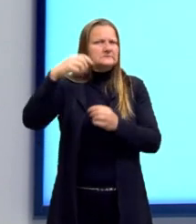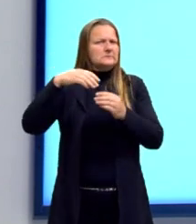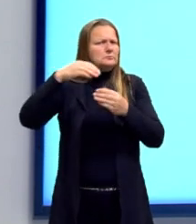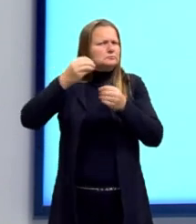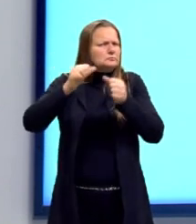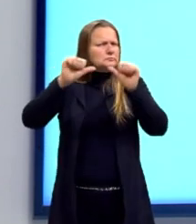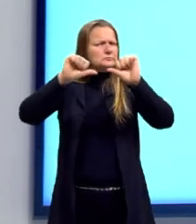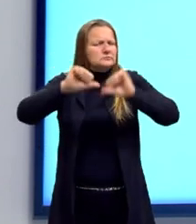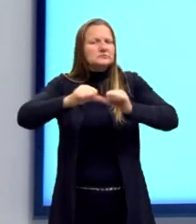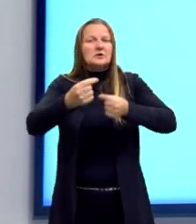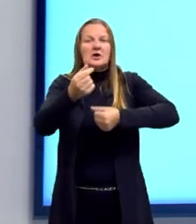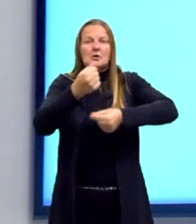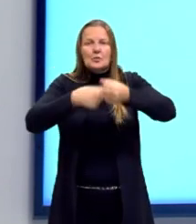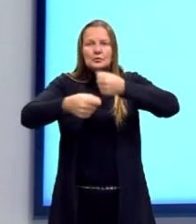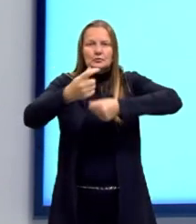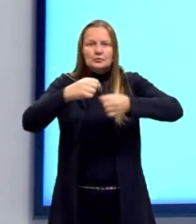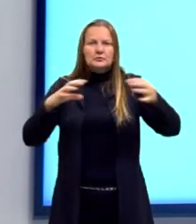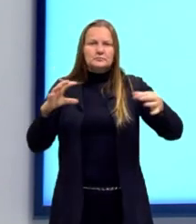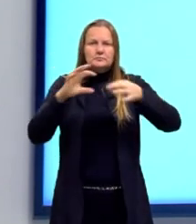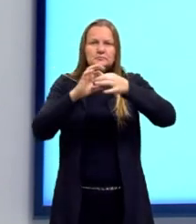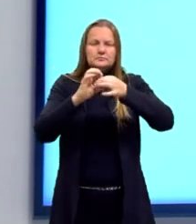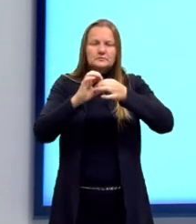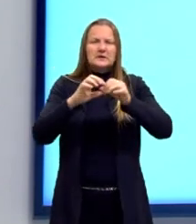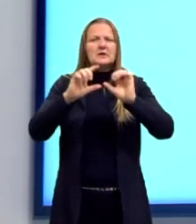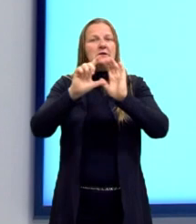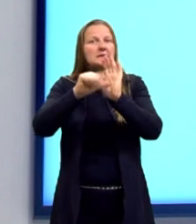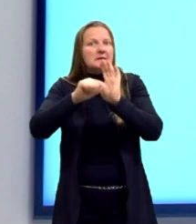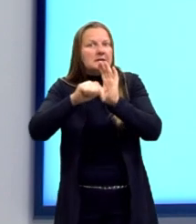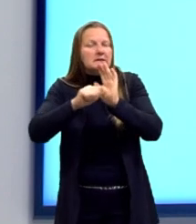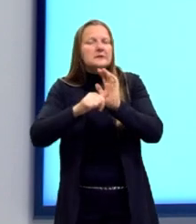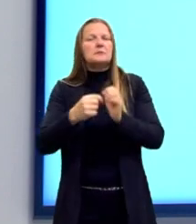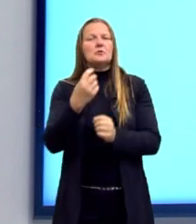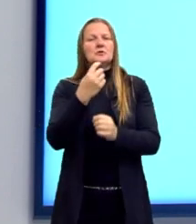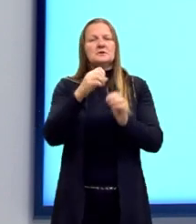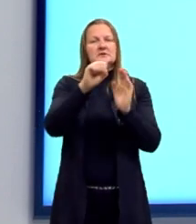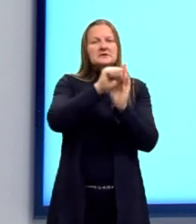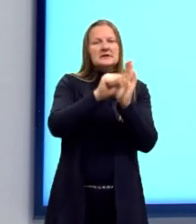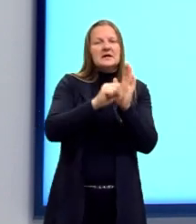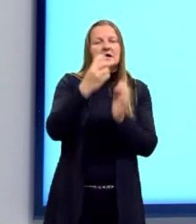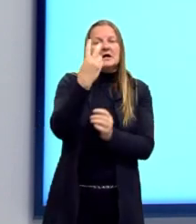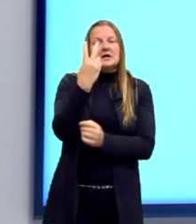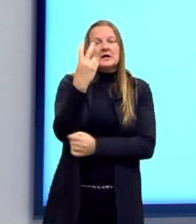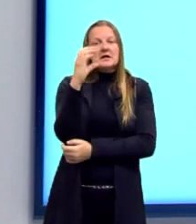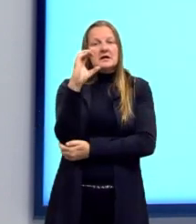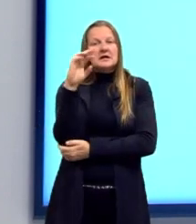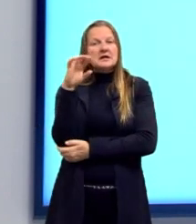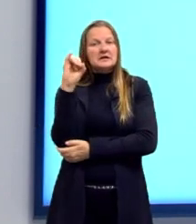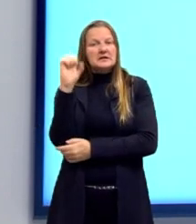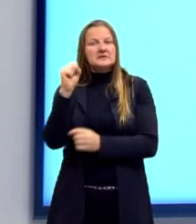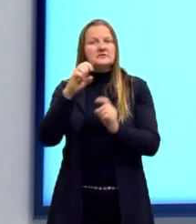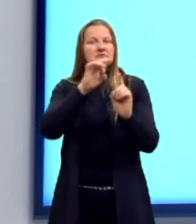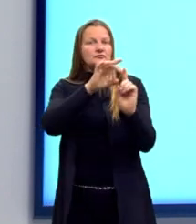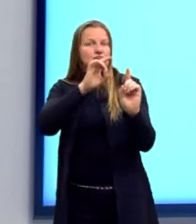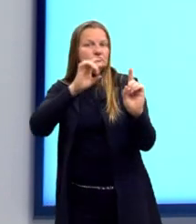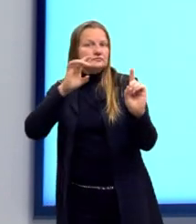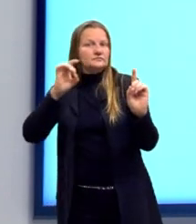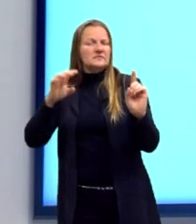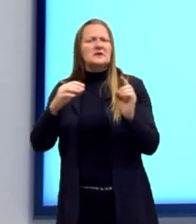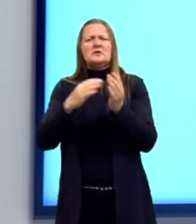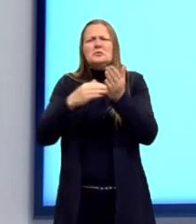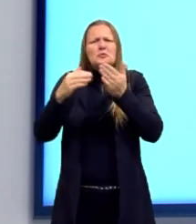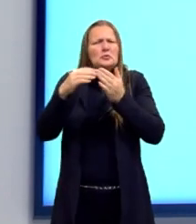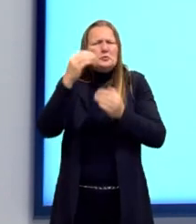crise econômica, né, que depois vai ficar mais acentuada com a crise de 29. Tem a xenofobia, o preconceito com os